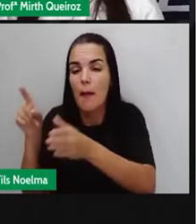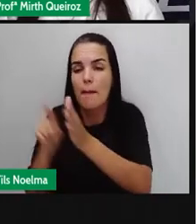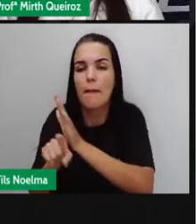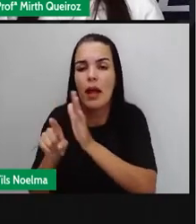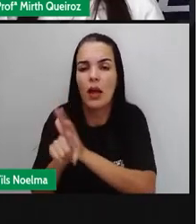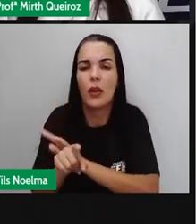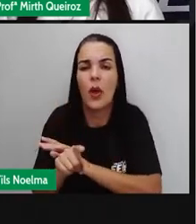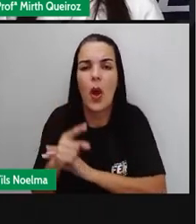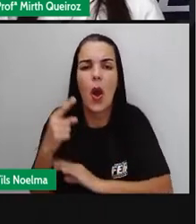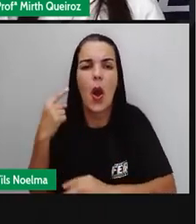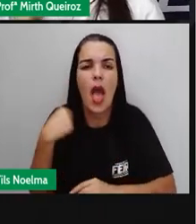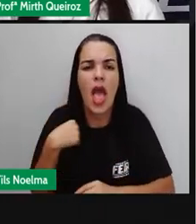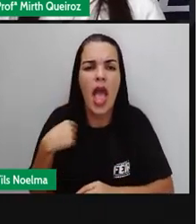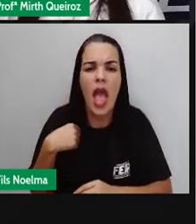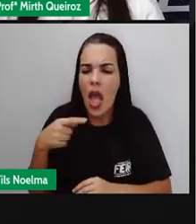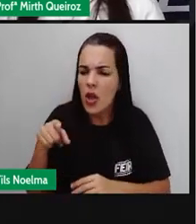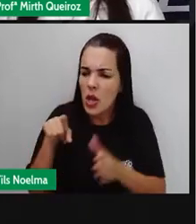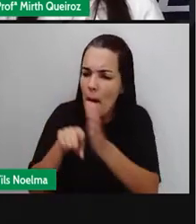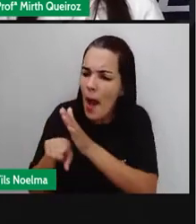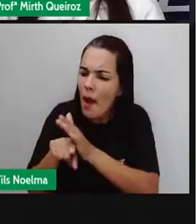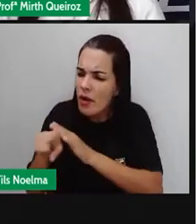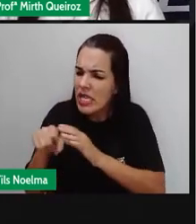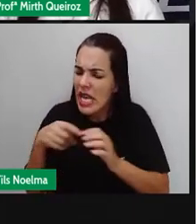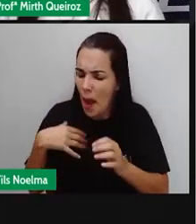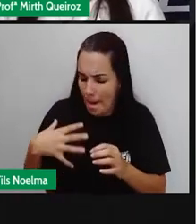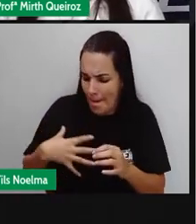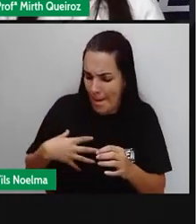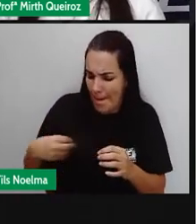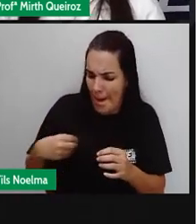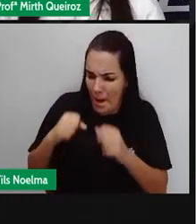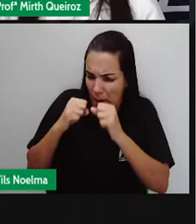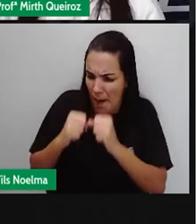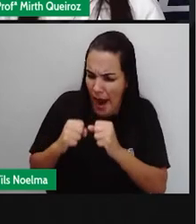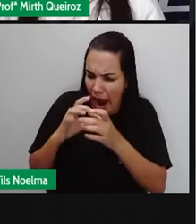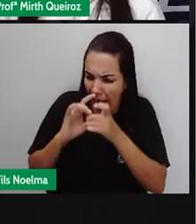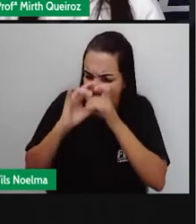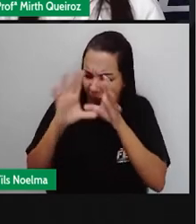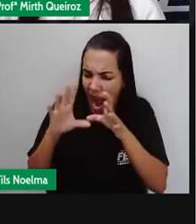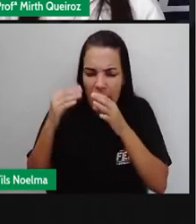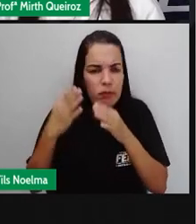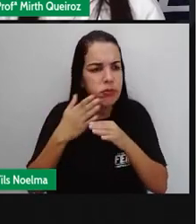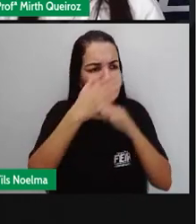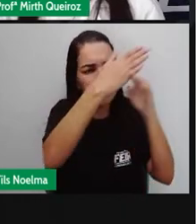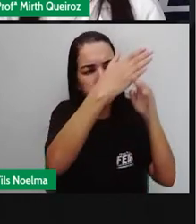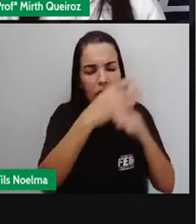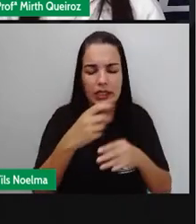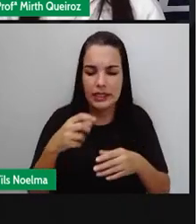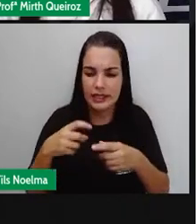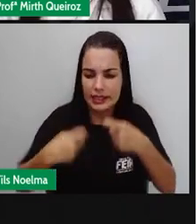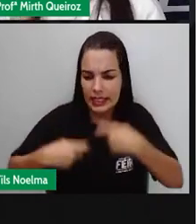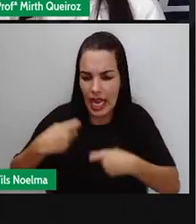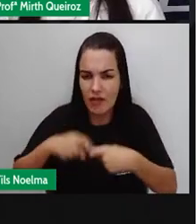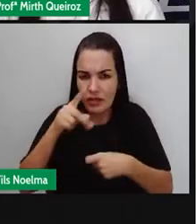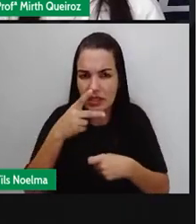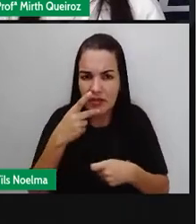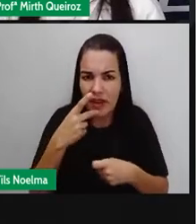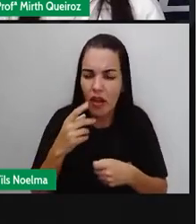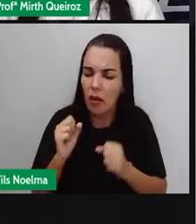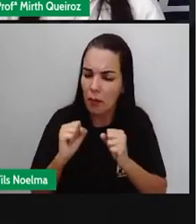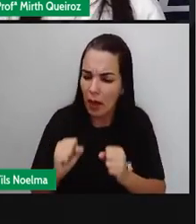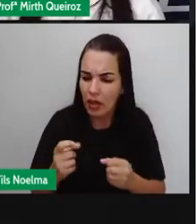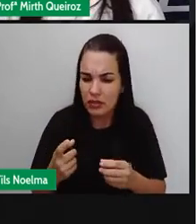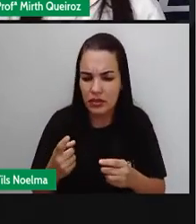falou com ele, te perguntei se meu filho, se eu deixasse meu filho ir para a guerra, se ele voltaria? E você disse que ele